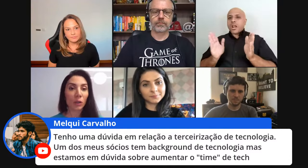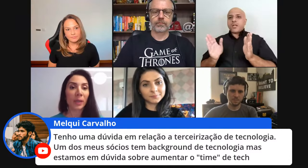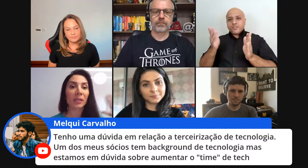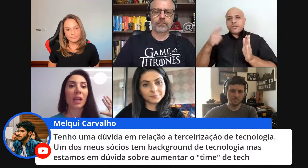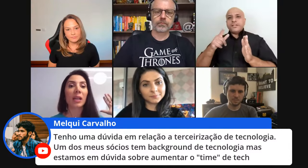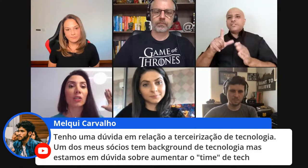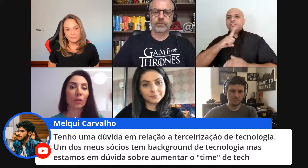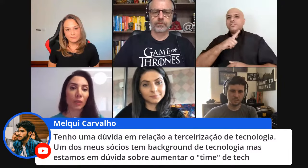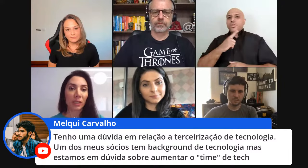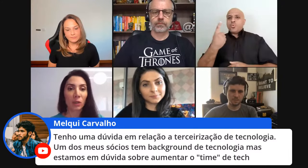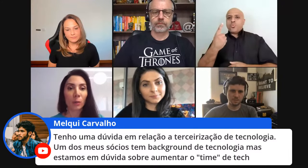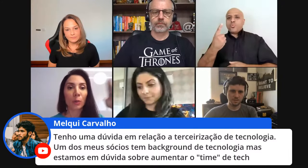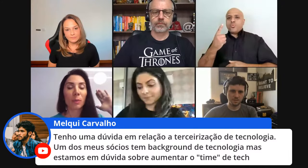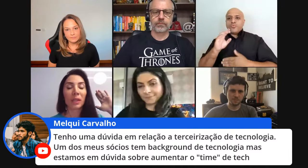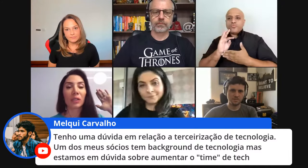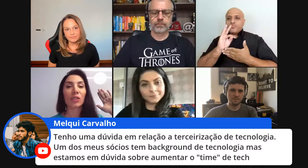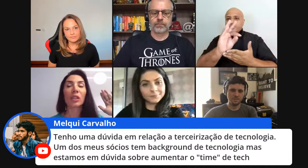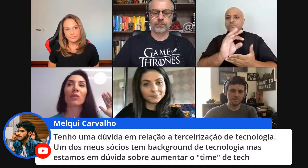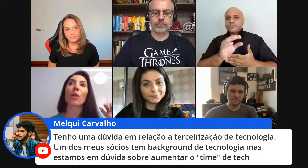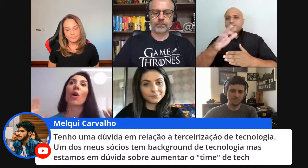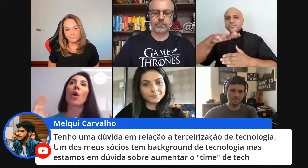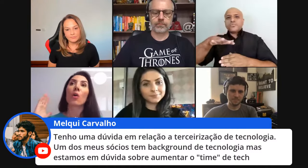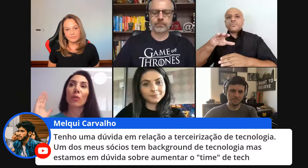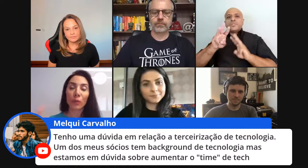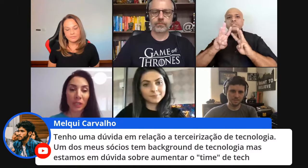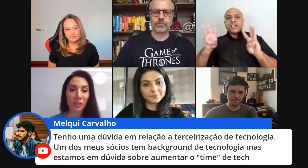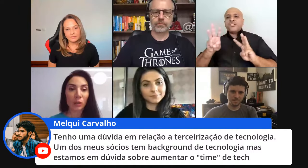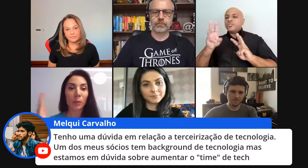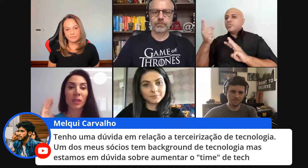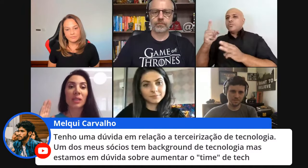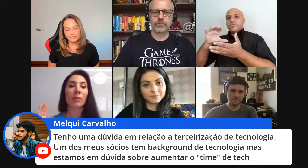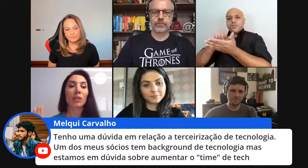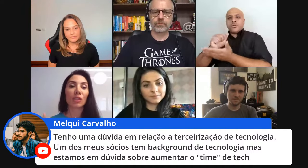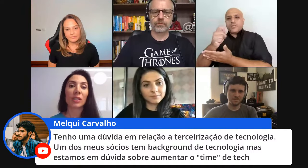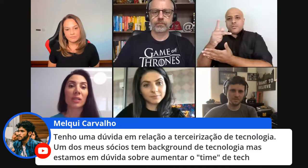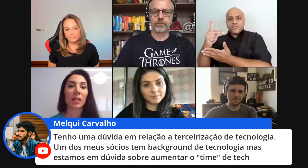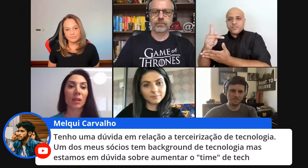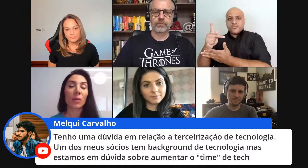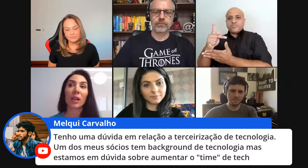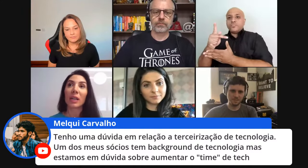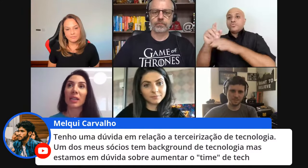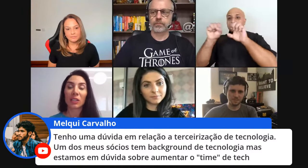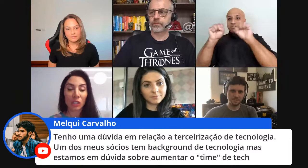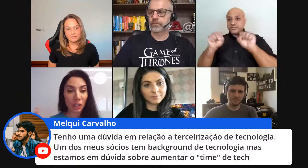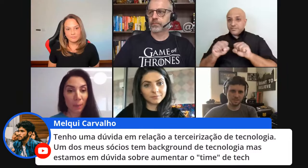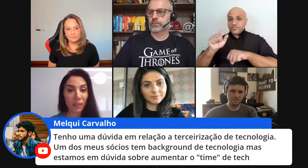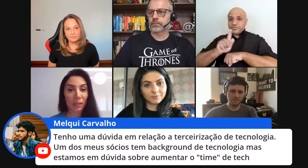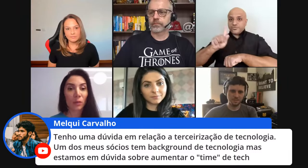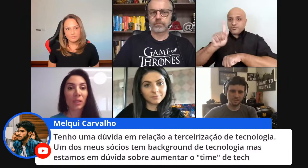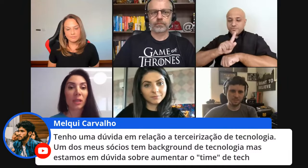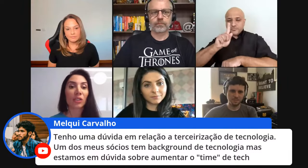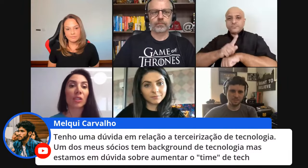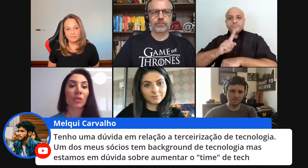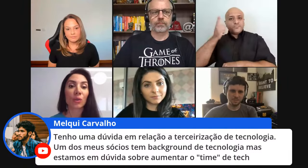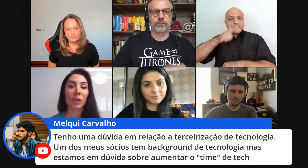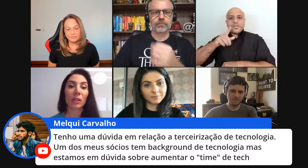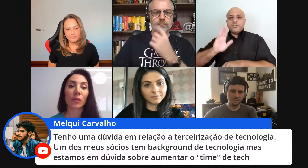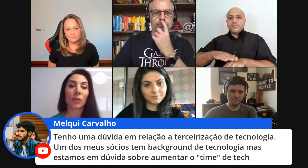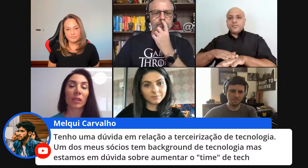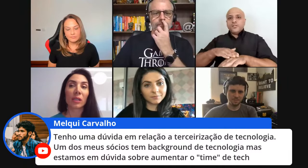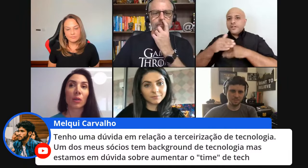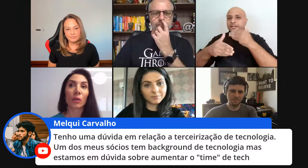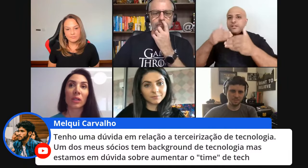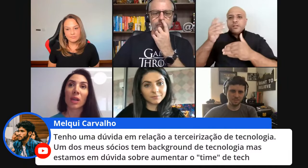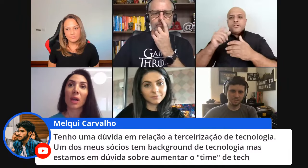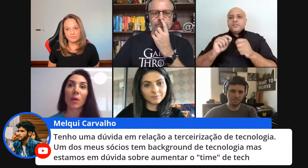um fornecedor para site um fornecedor para um aplicativo um fornecedor para o sistema de gestão e a gente está passando a ser gestora